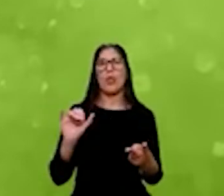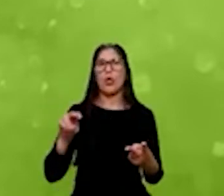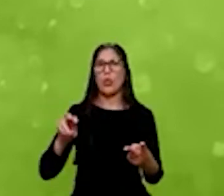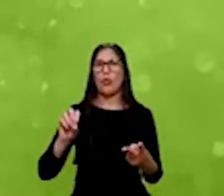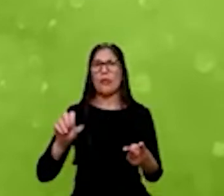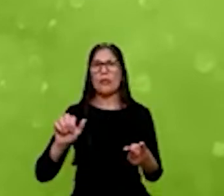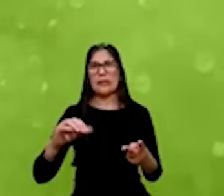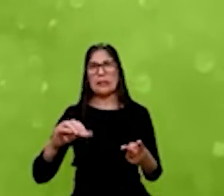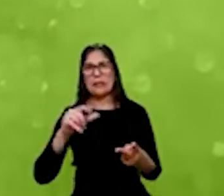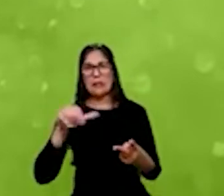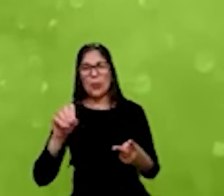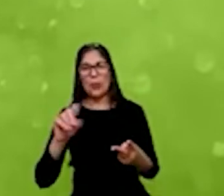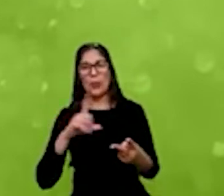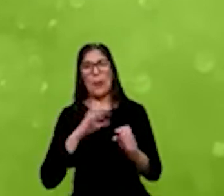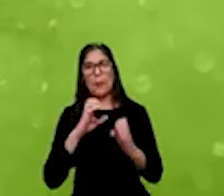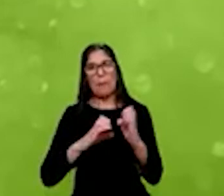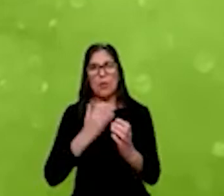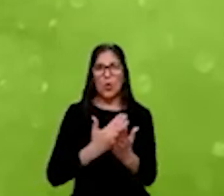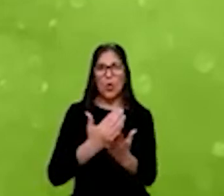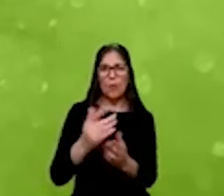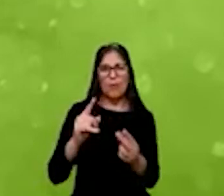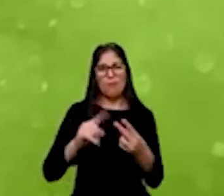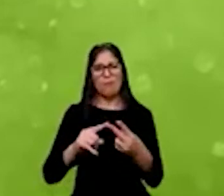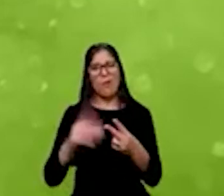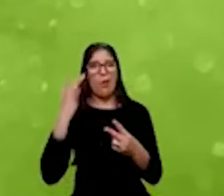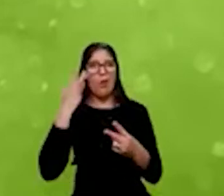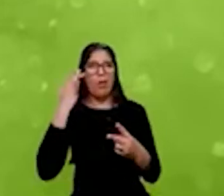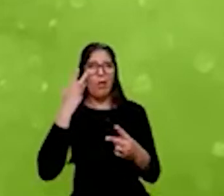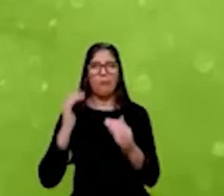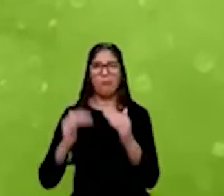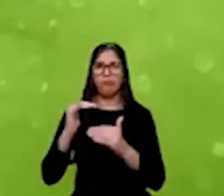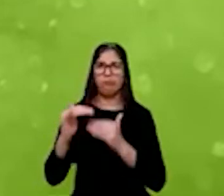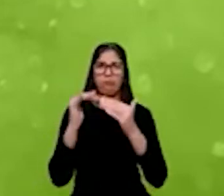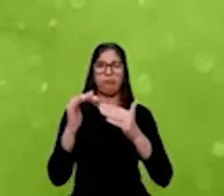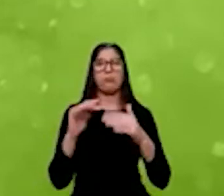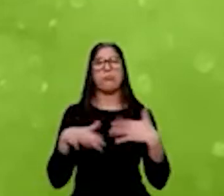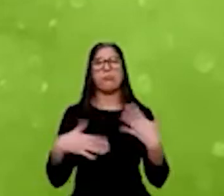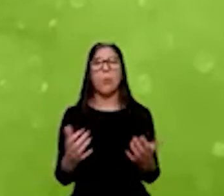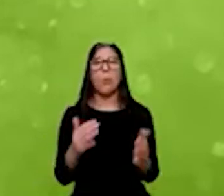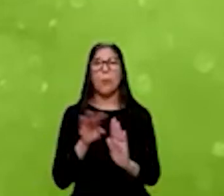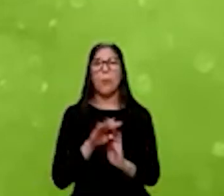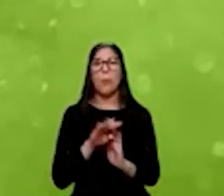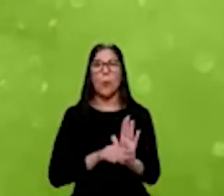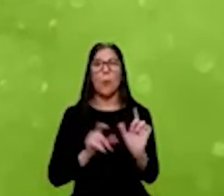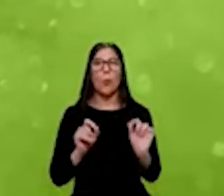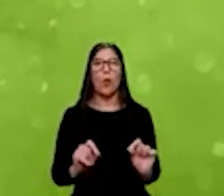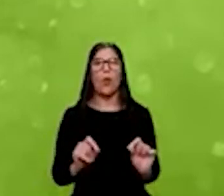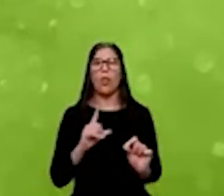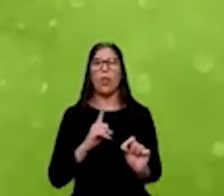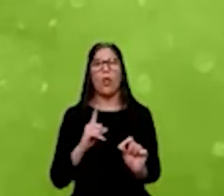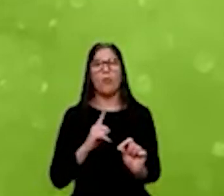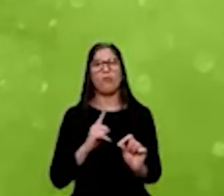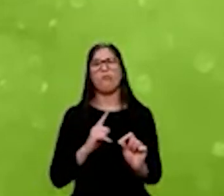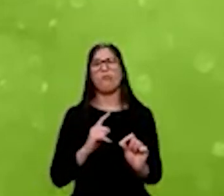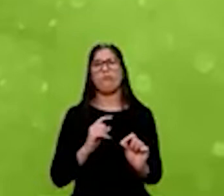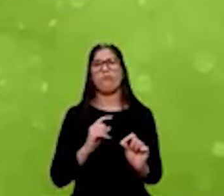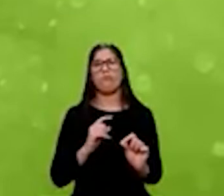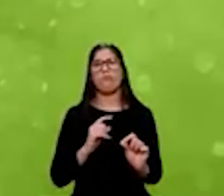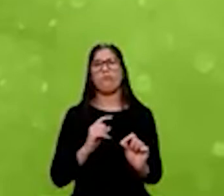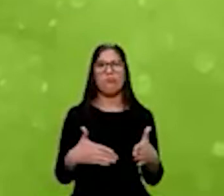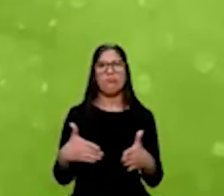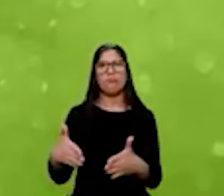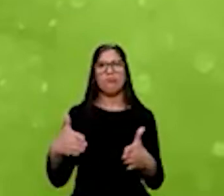inicial, empresas já mais maduras. Então, o programa, ele tem tanto uma linha, uma trilha de aceleração